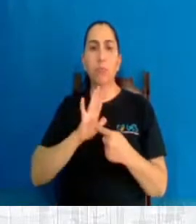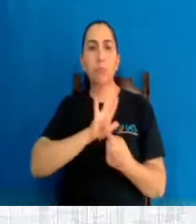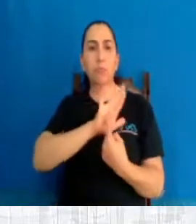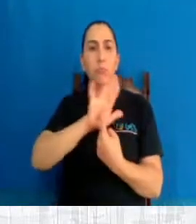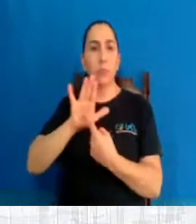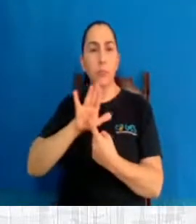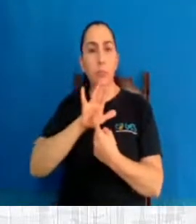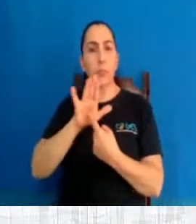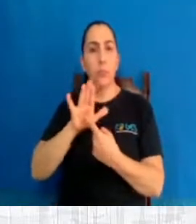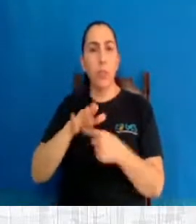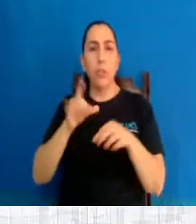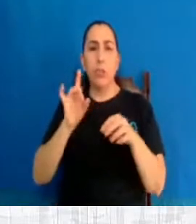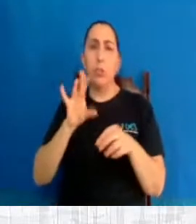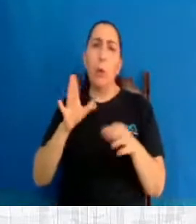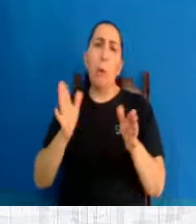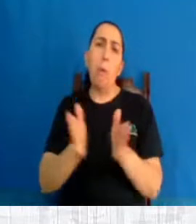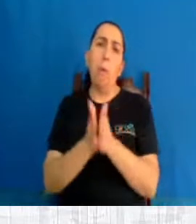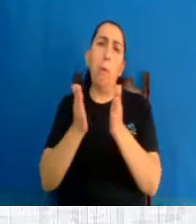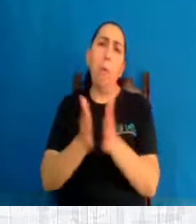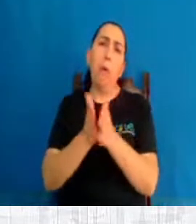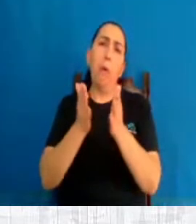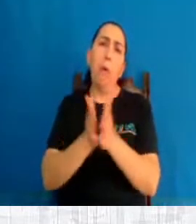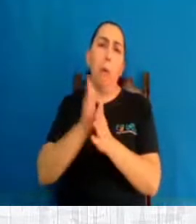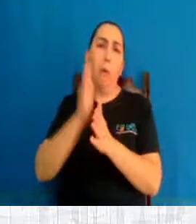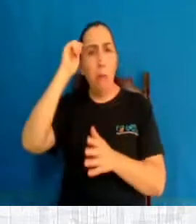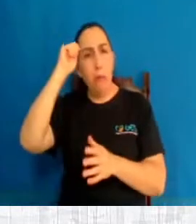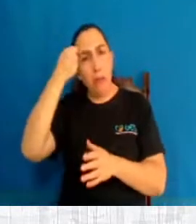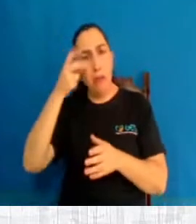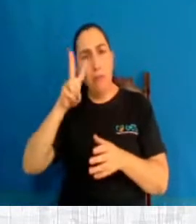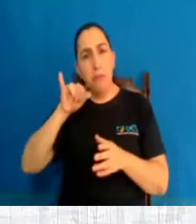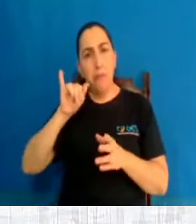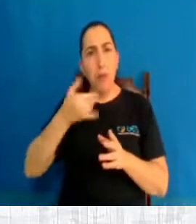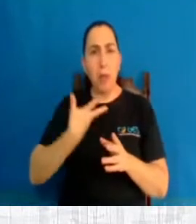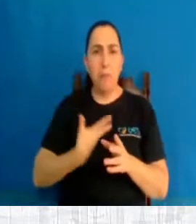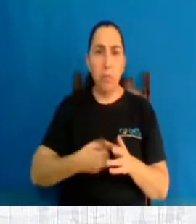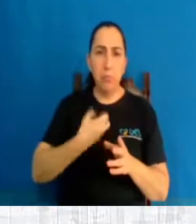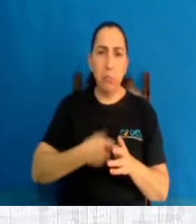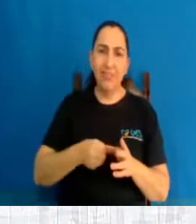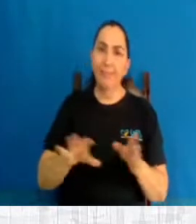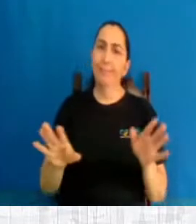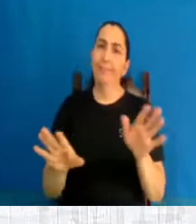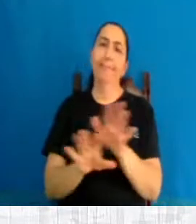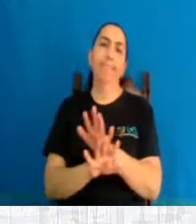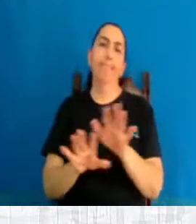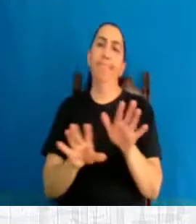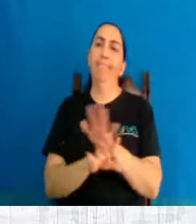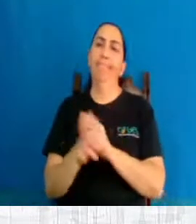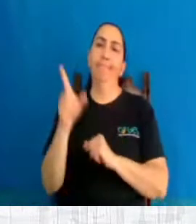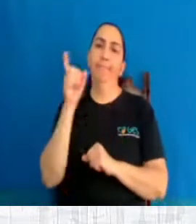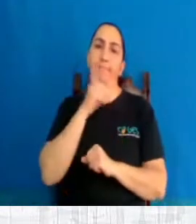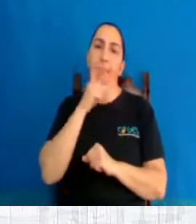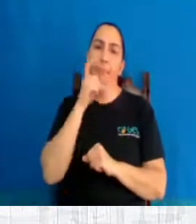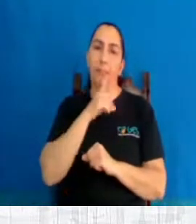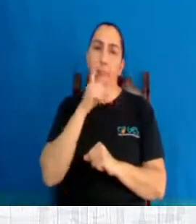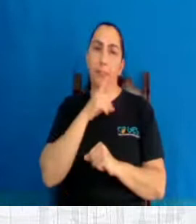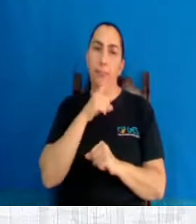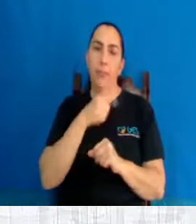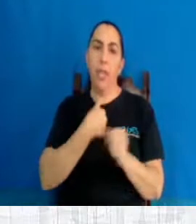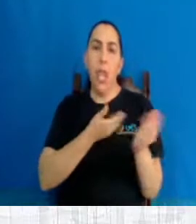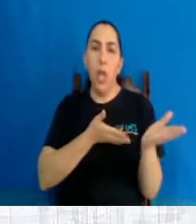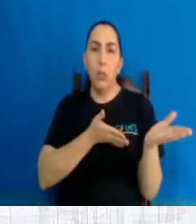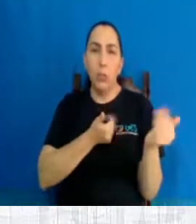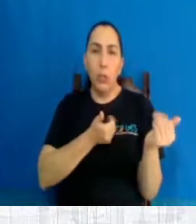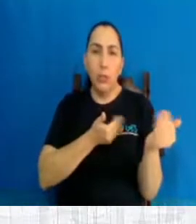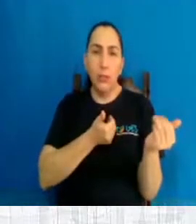Ora, um estudo da UNB e da UERJ destruiu o esterótipo de que abortar é um método usado por adolescentes para